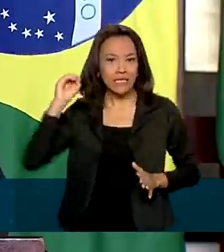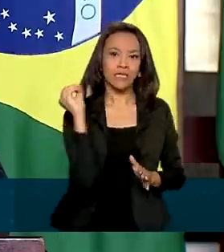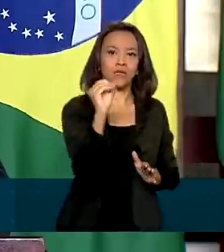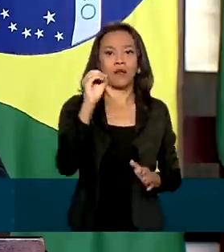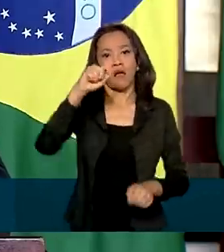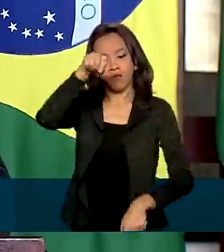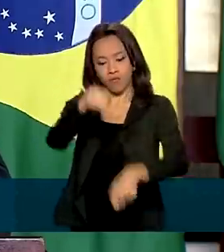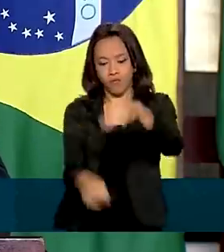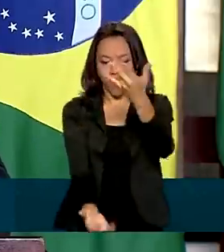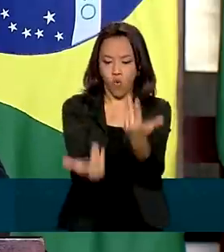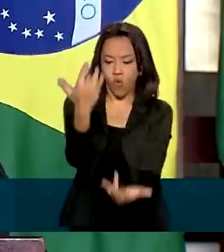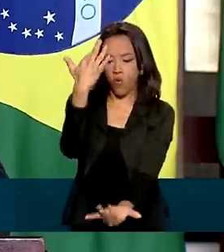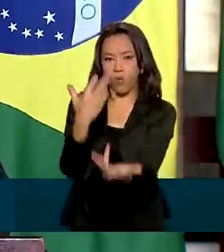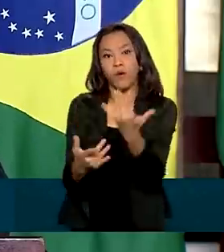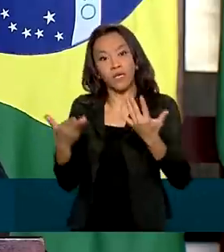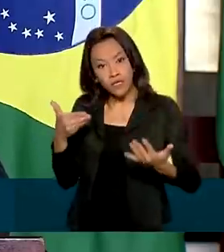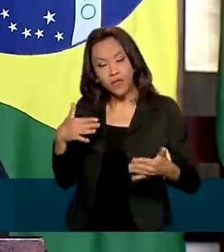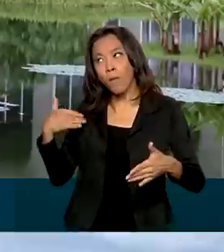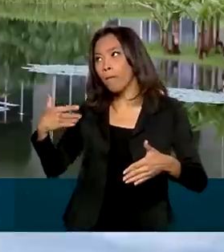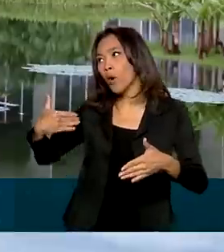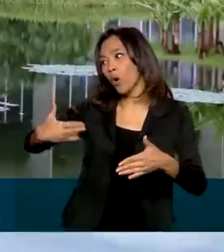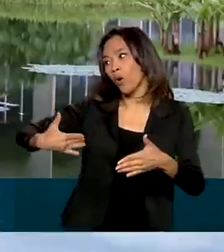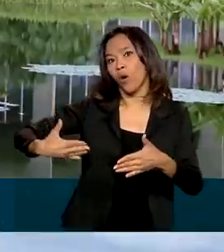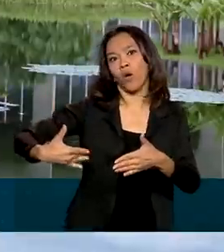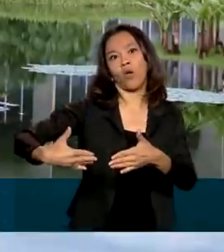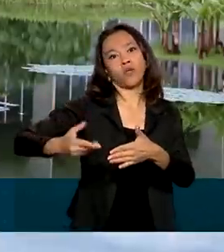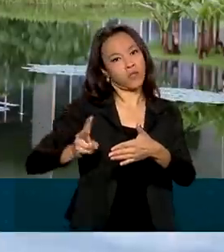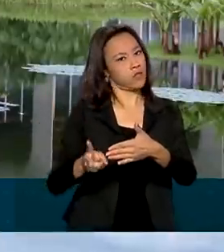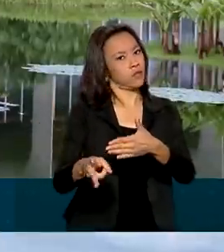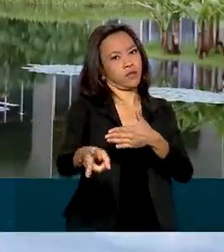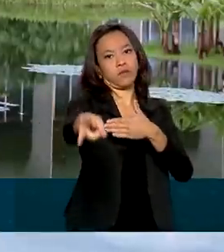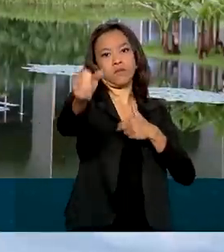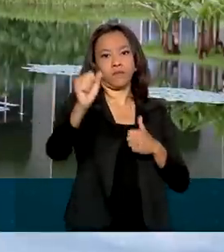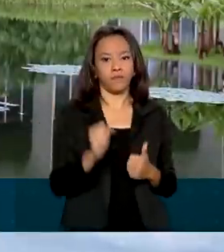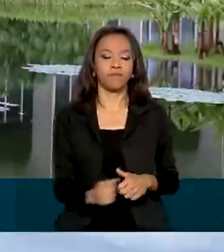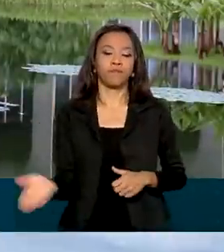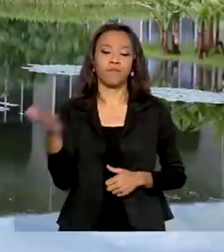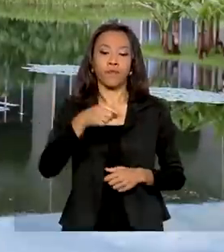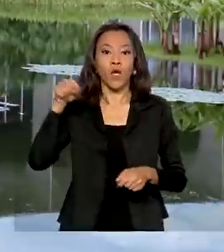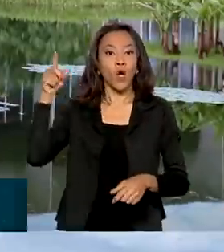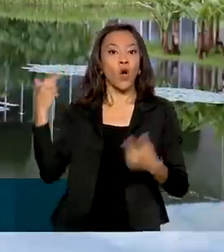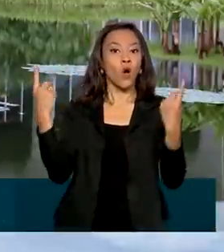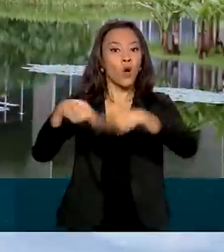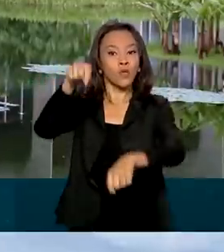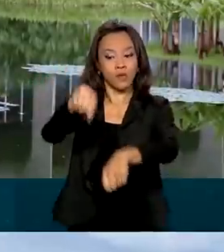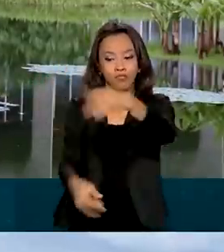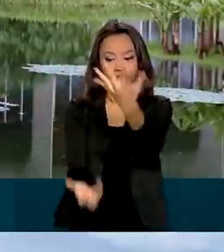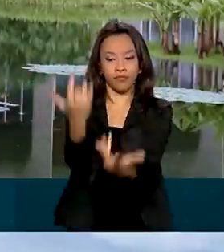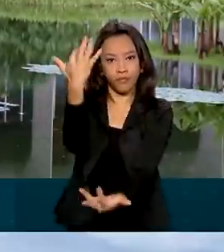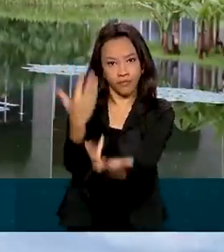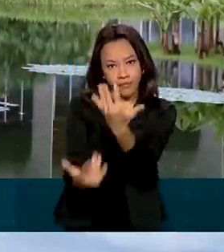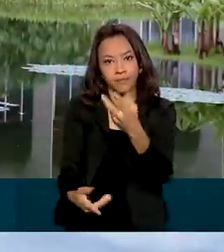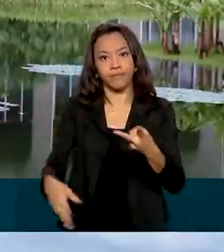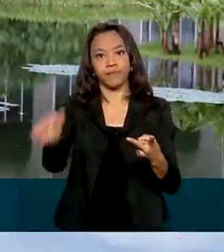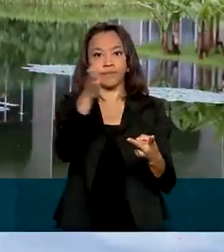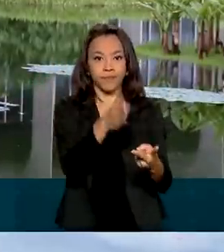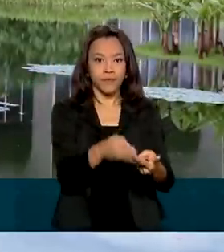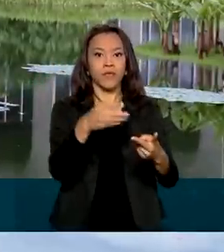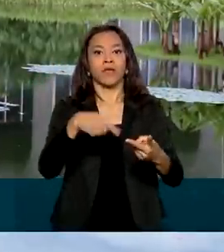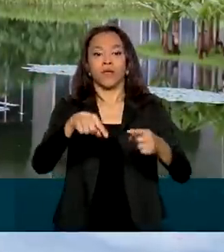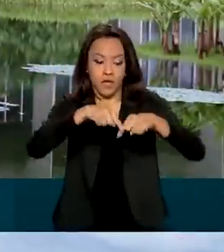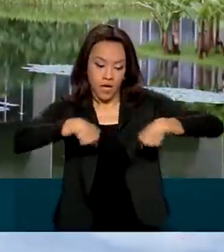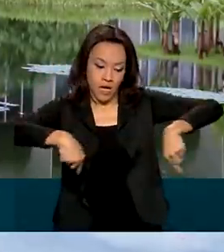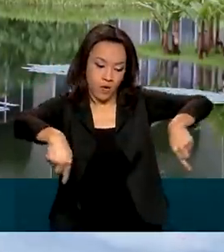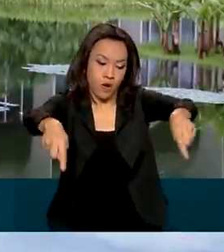ilegal. Isso é um processo que terá que ser contínuo. Combate ao desmatamento, bioeconomia, ordenamento territorial,